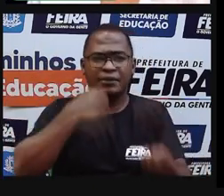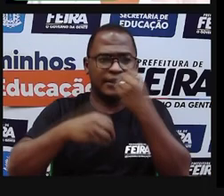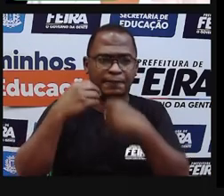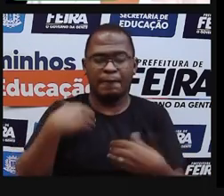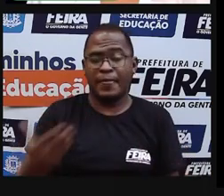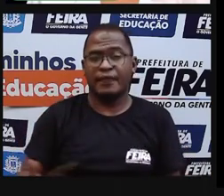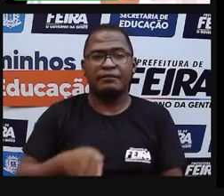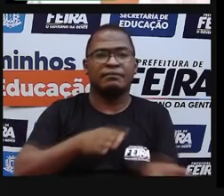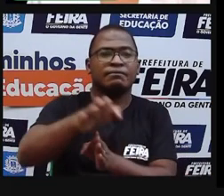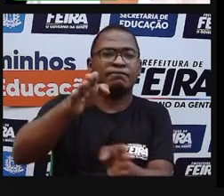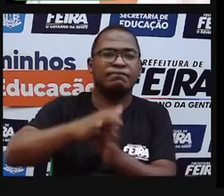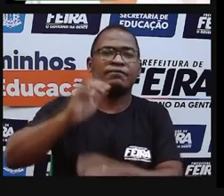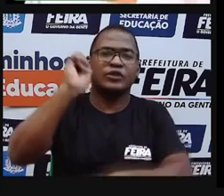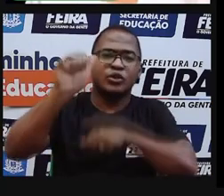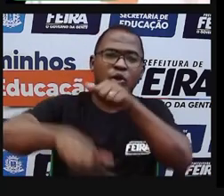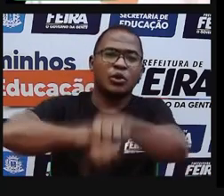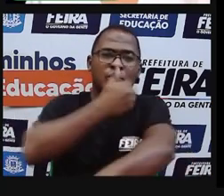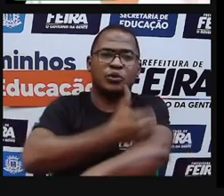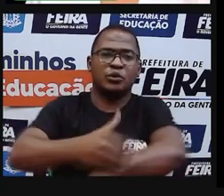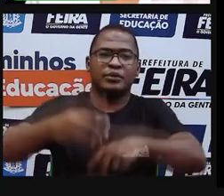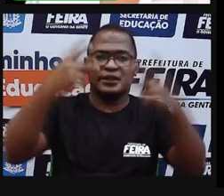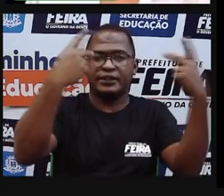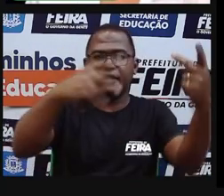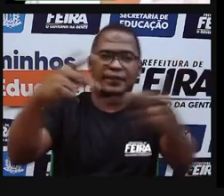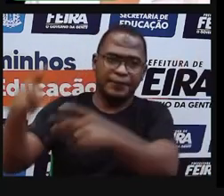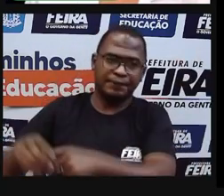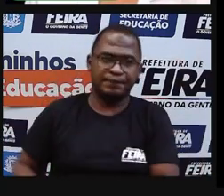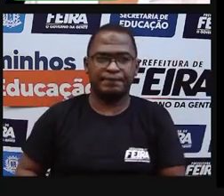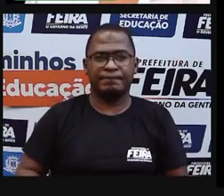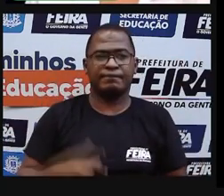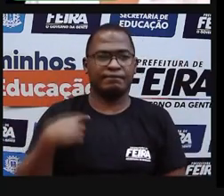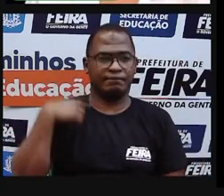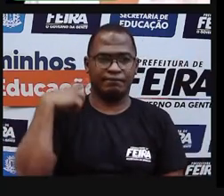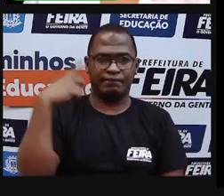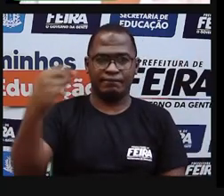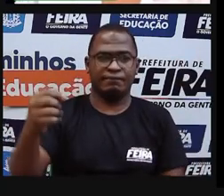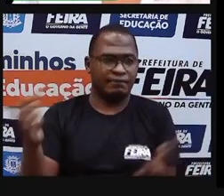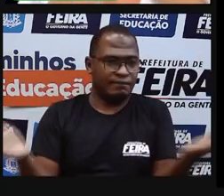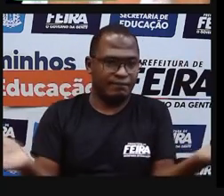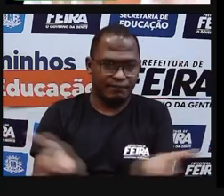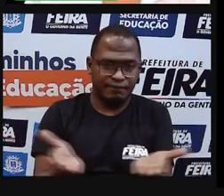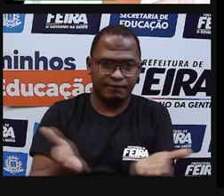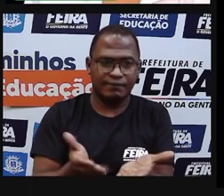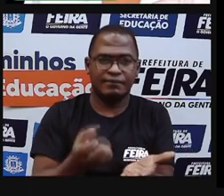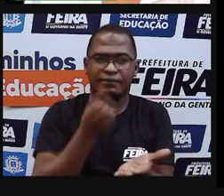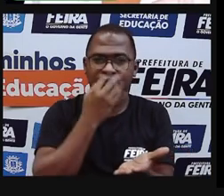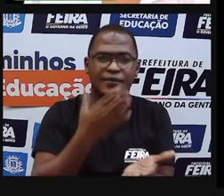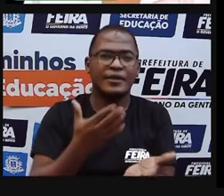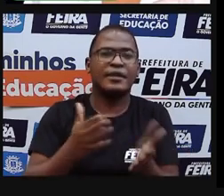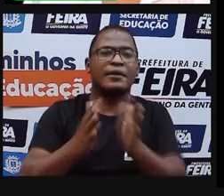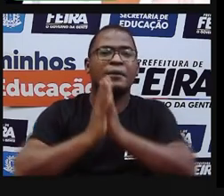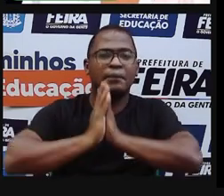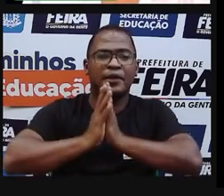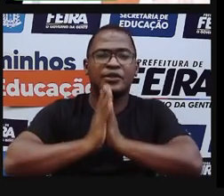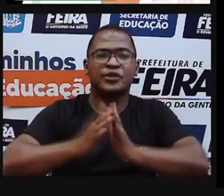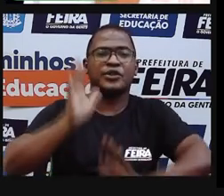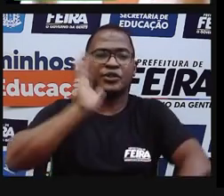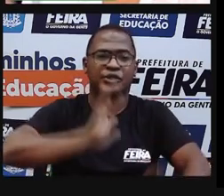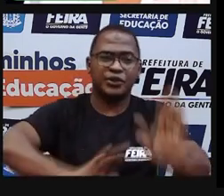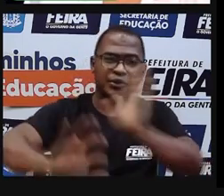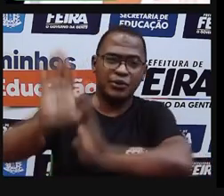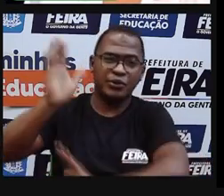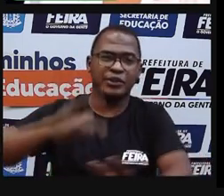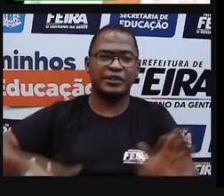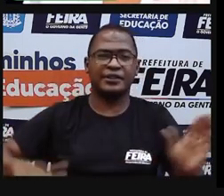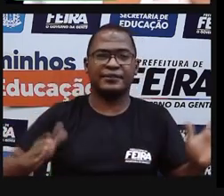hábitos alimentares. Eu me despeço de vocês por hoje. Peço que se cuide novamente. E a